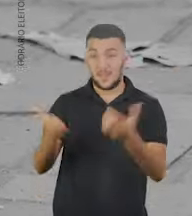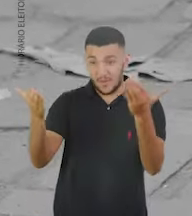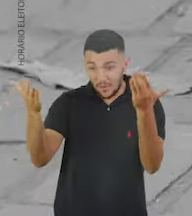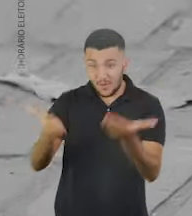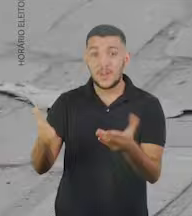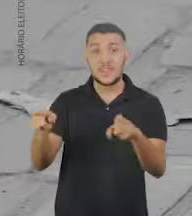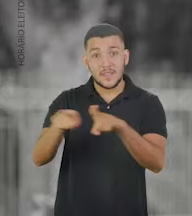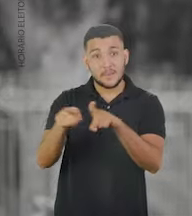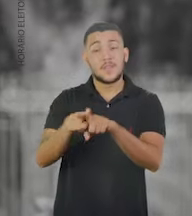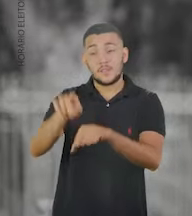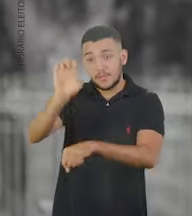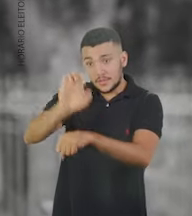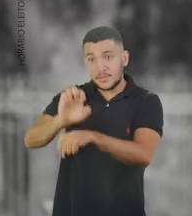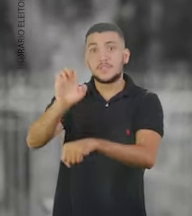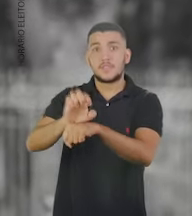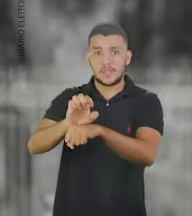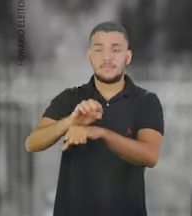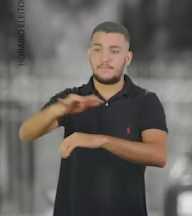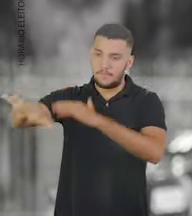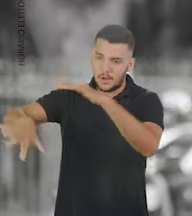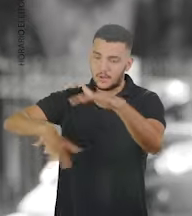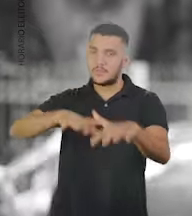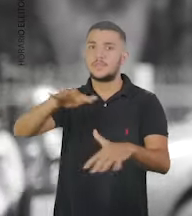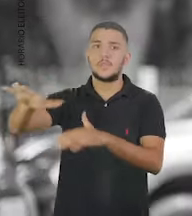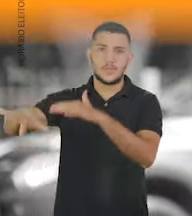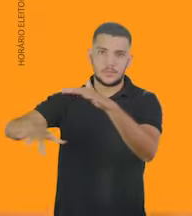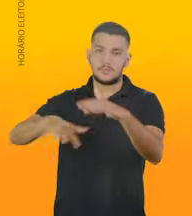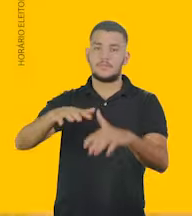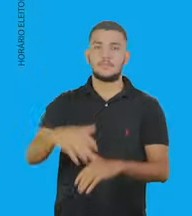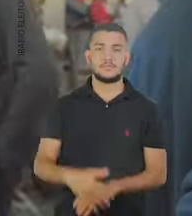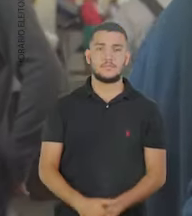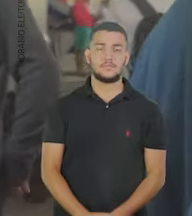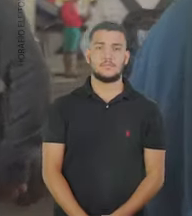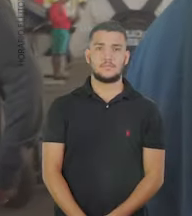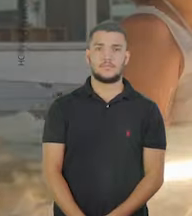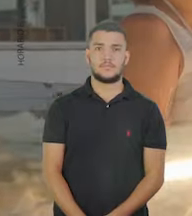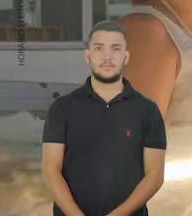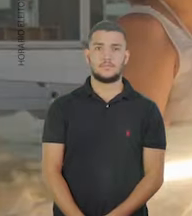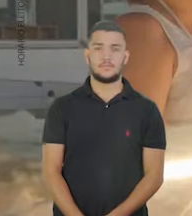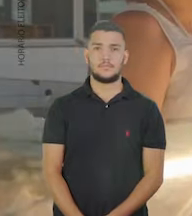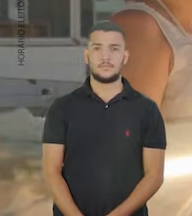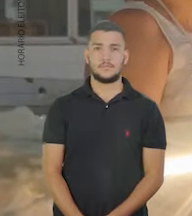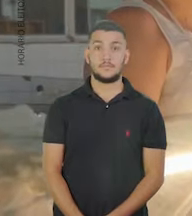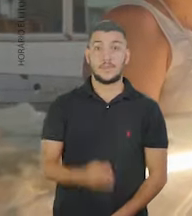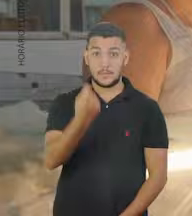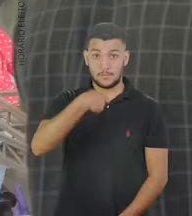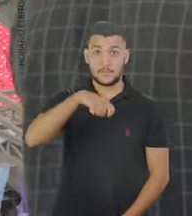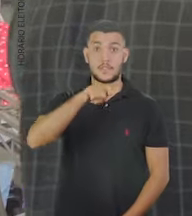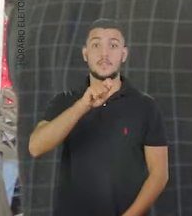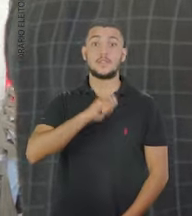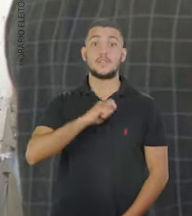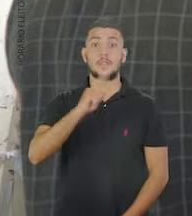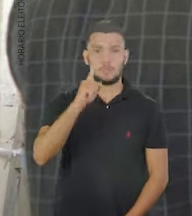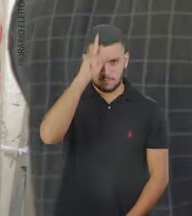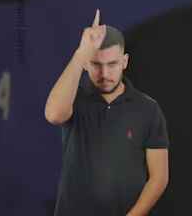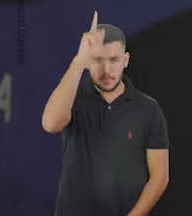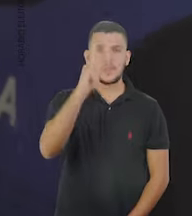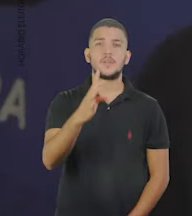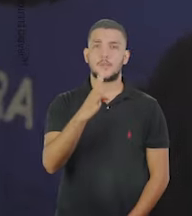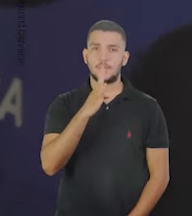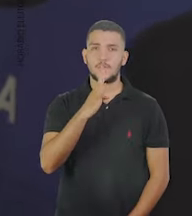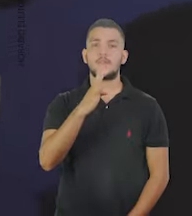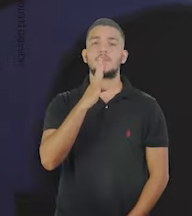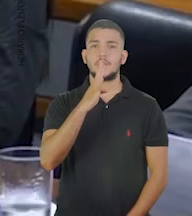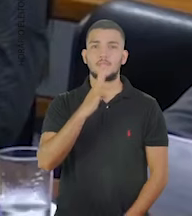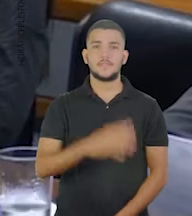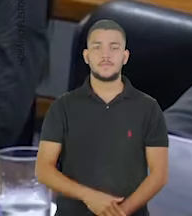falta de gestão no Estado seguiu a mesma cartilha. Meu nome você conhece, Márcio